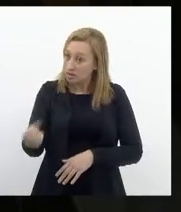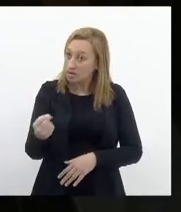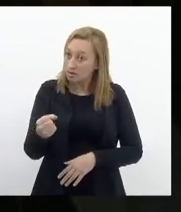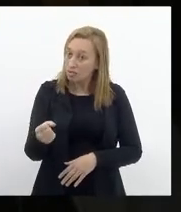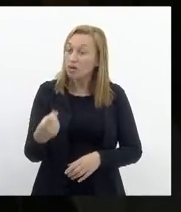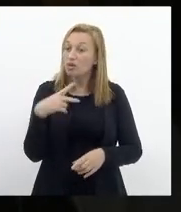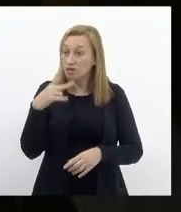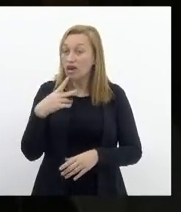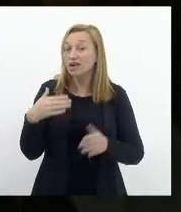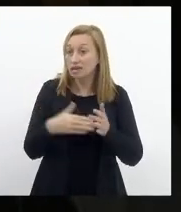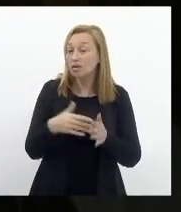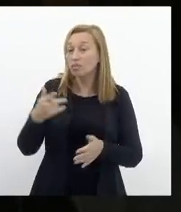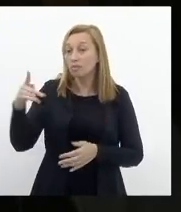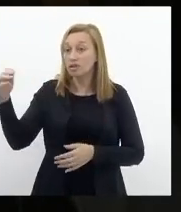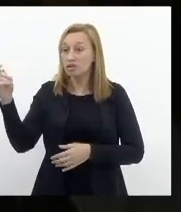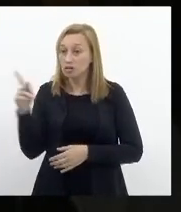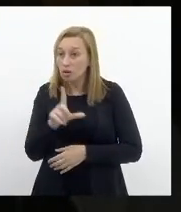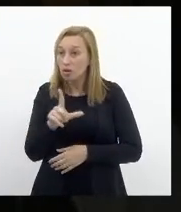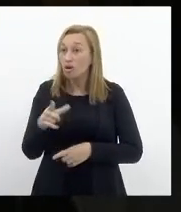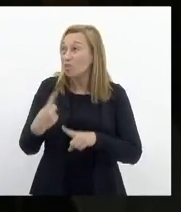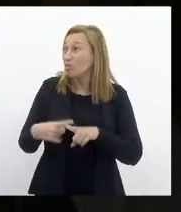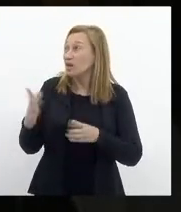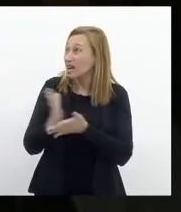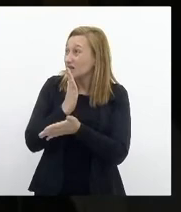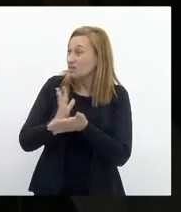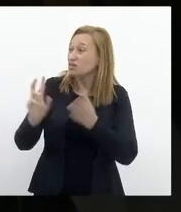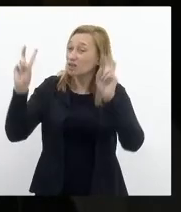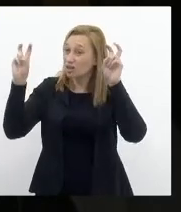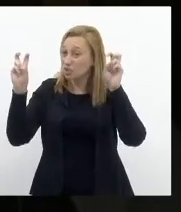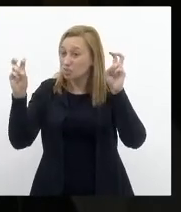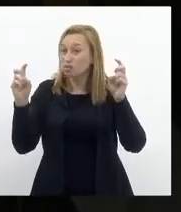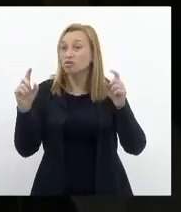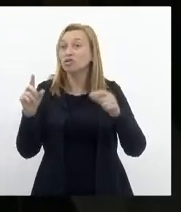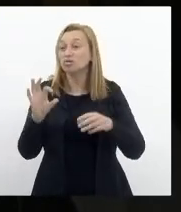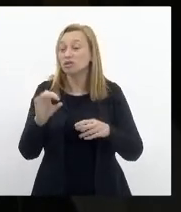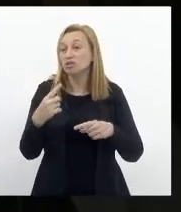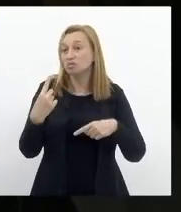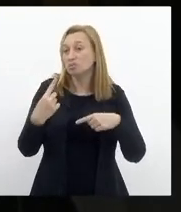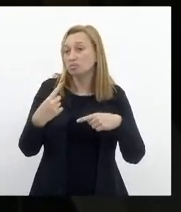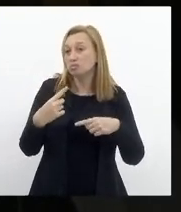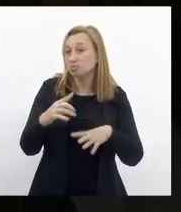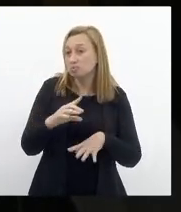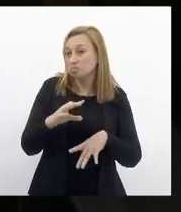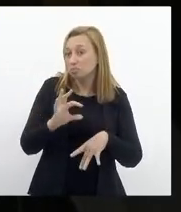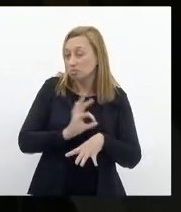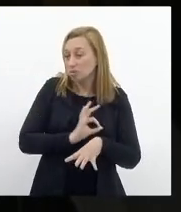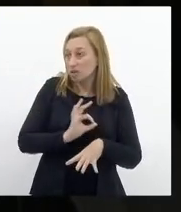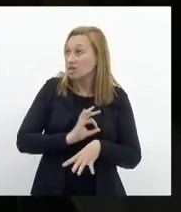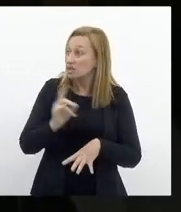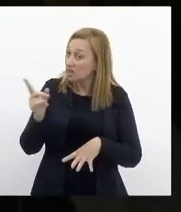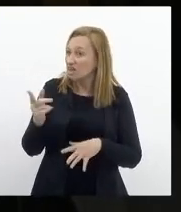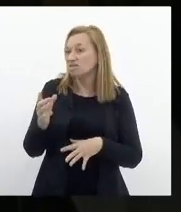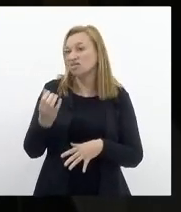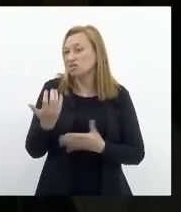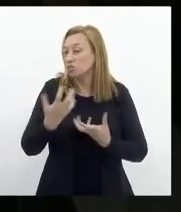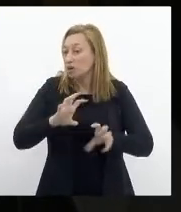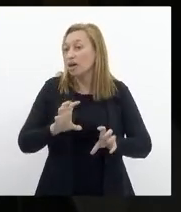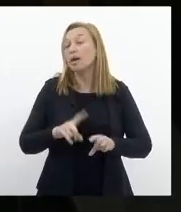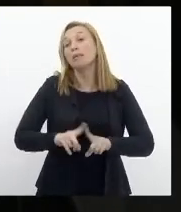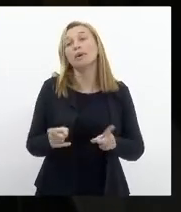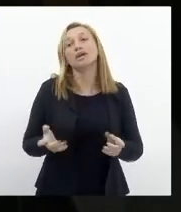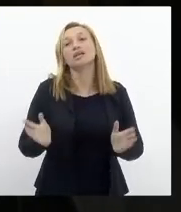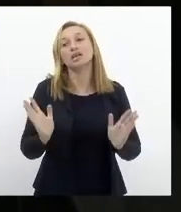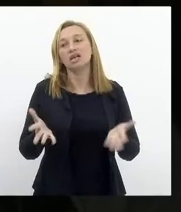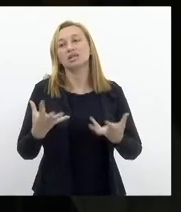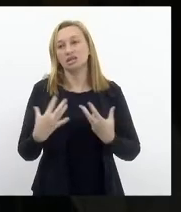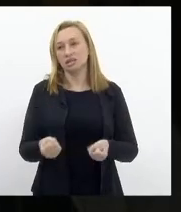até o pessoal porque, às vezes, as questões de polícia, eles são muito enérgicos. Então, eu queria agradecer que foi unanimidade o nosso